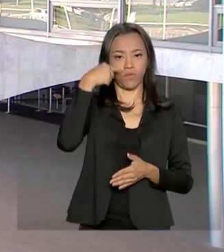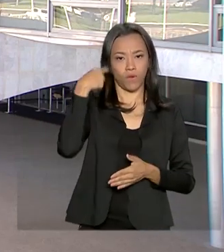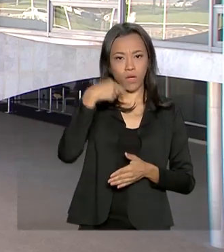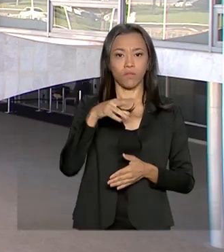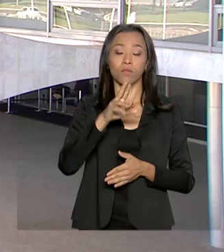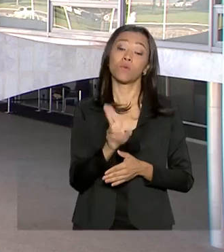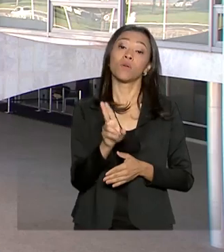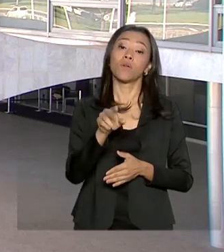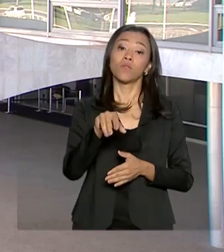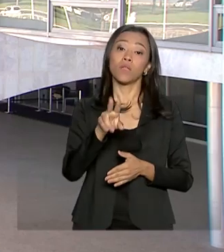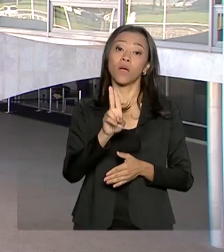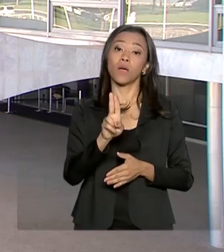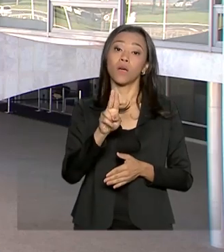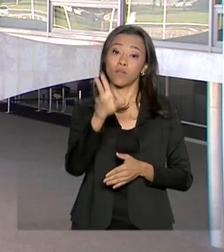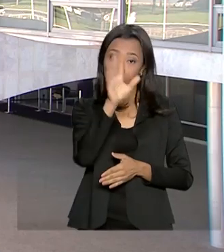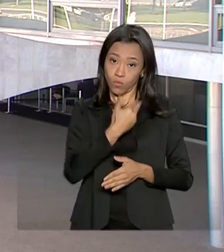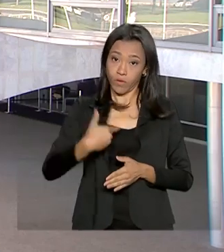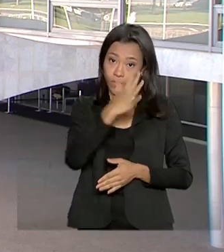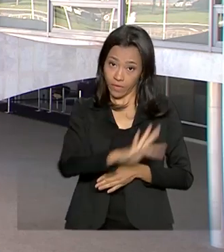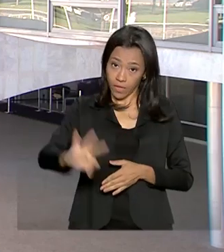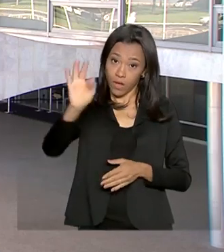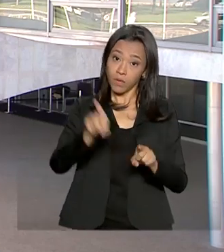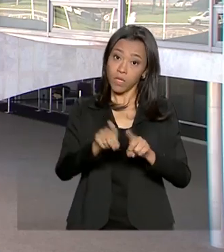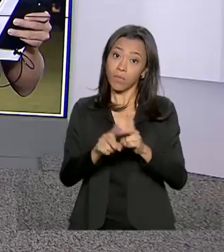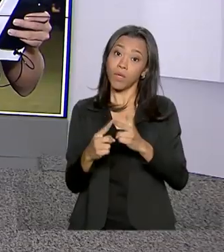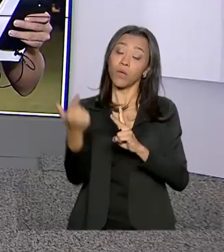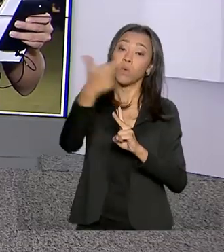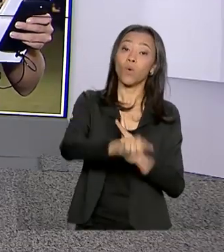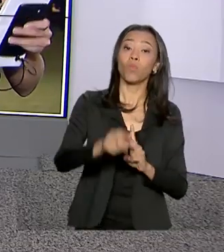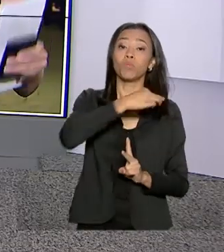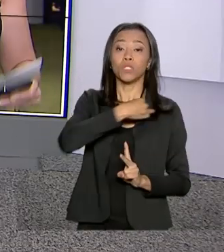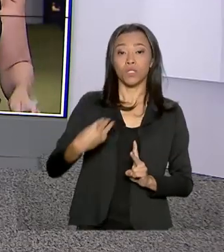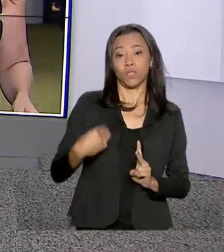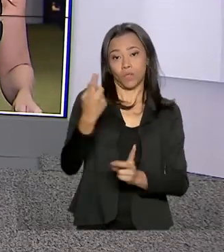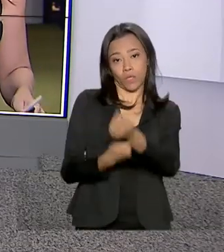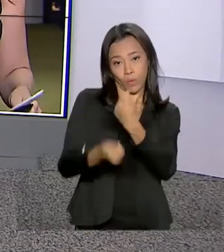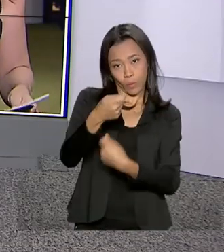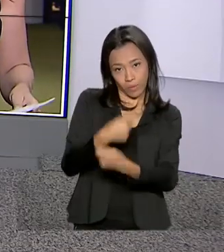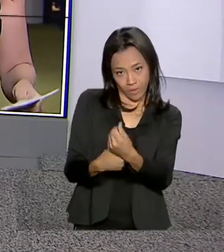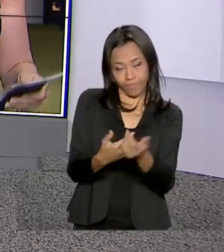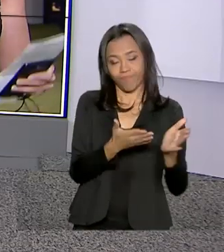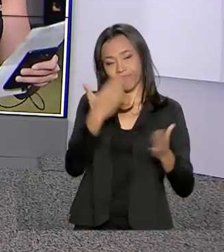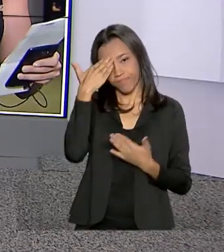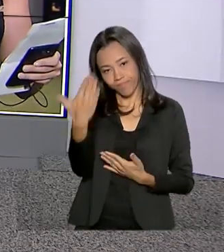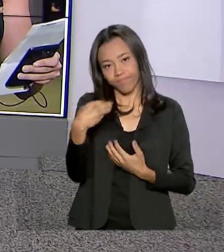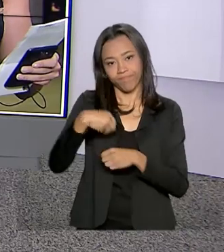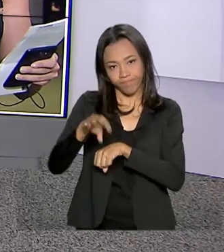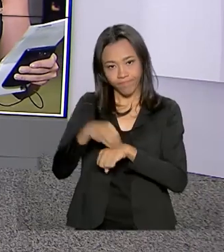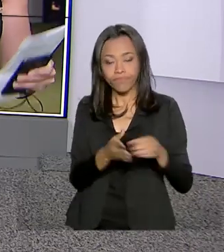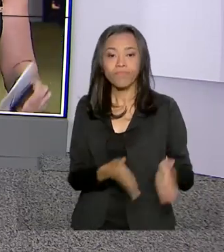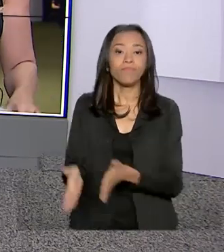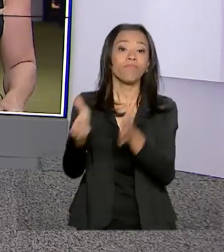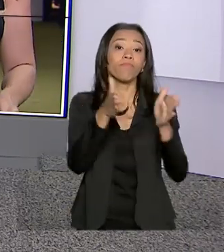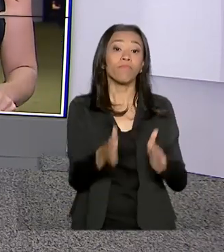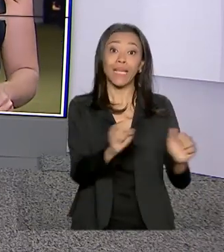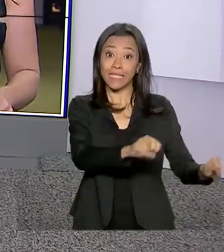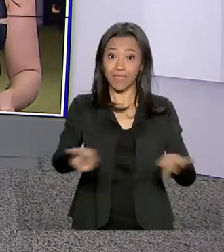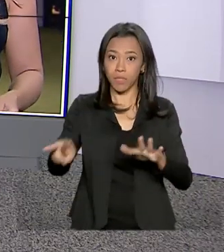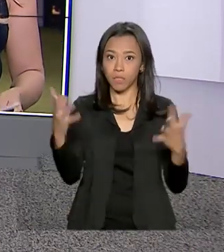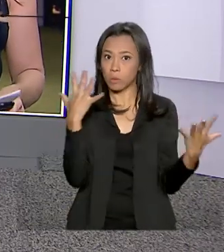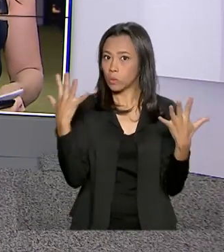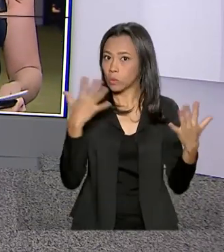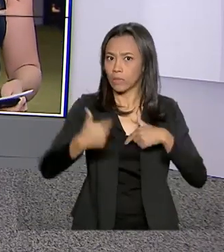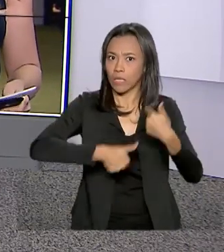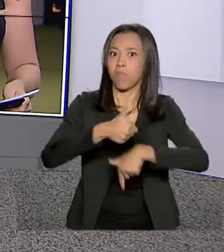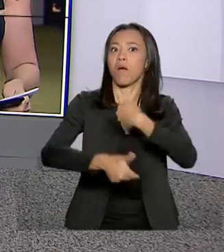ministro da Economia, Paulo Guedes. Carla, volto com você. Obrigada, Dani, pelas suas informações. E olha, a semana vai ser de muito trabalho